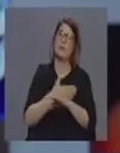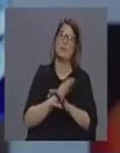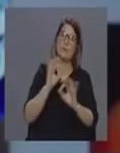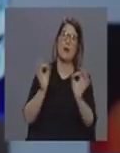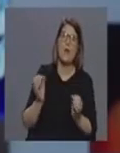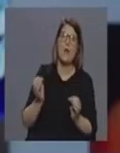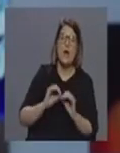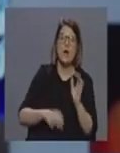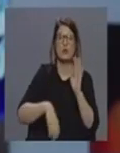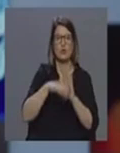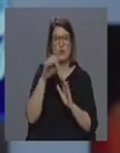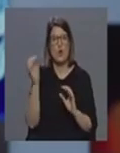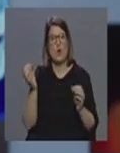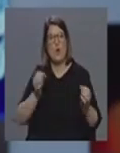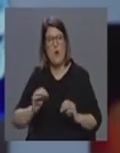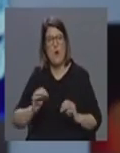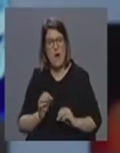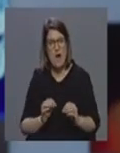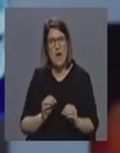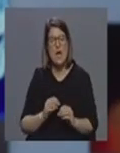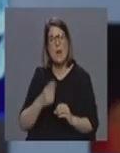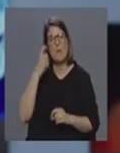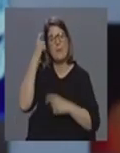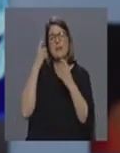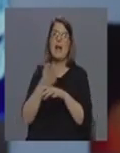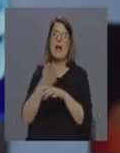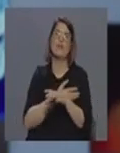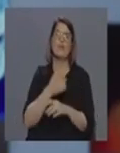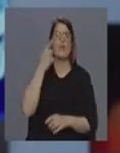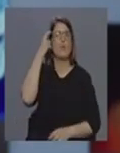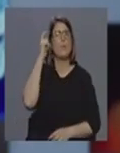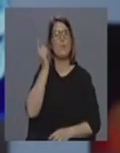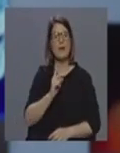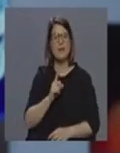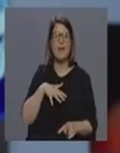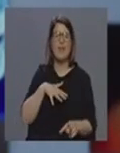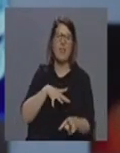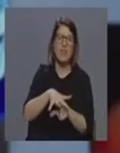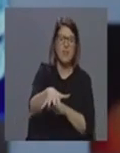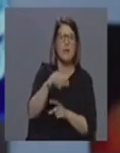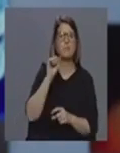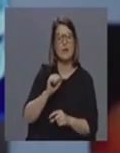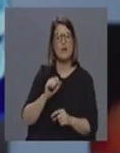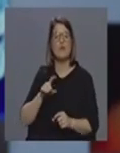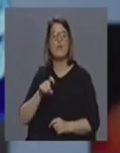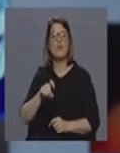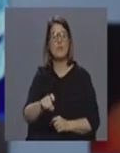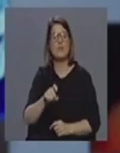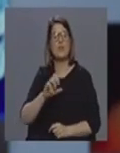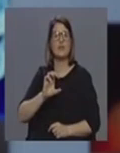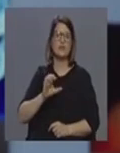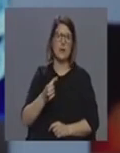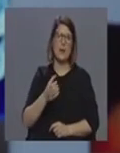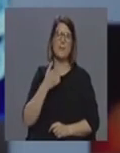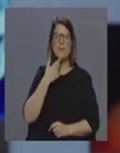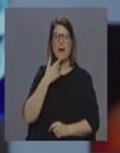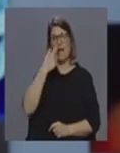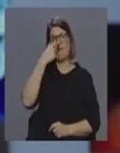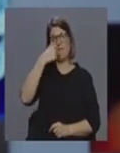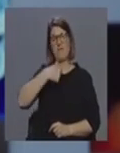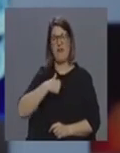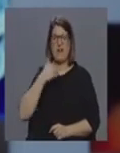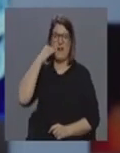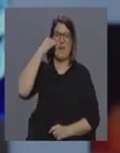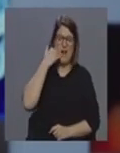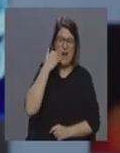condições e não anteviu digamos assim de certa forma o impacto deste vírus na região portanto é um falhanço brutal ao